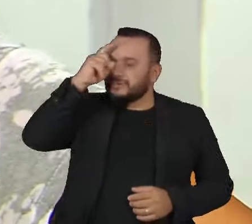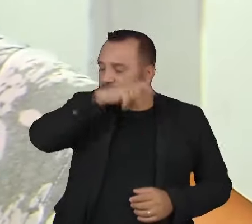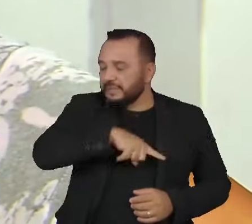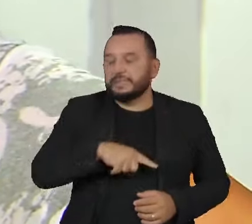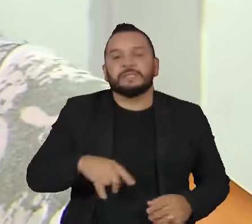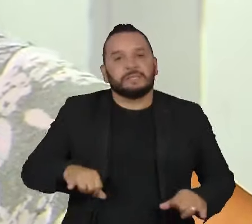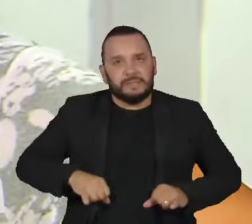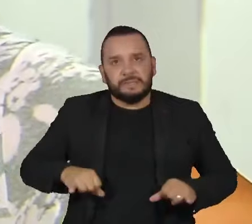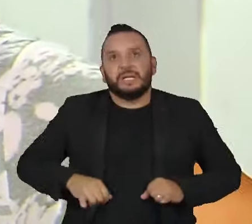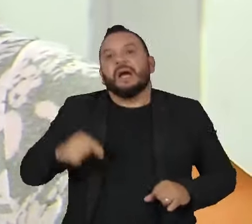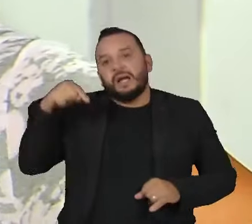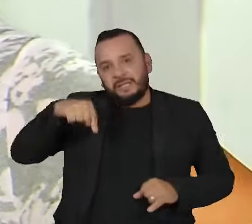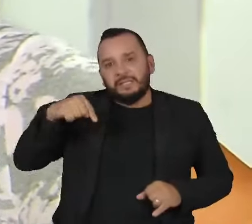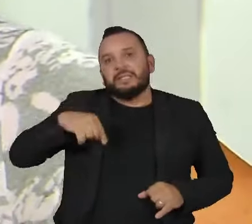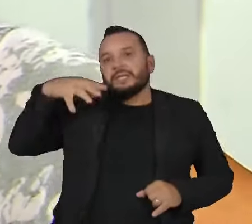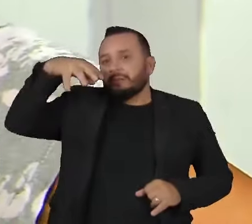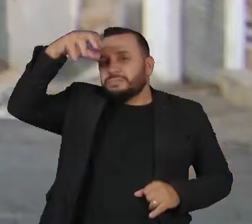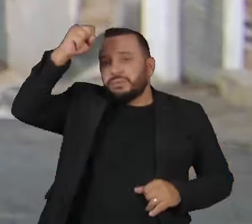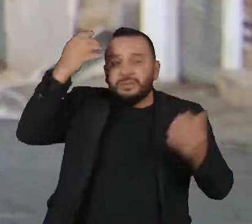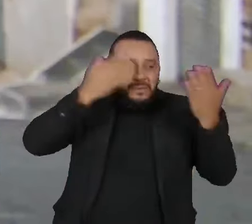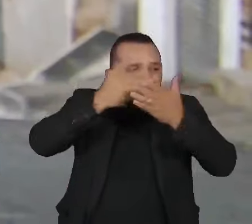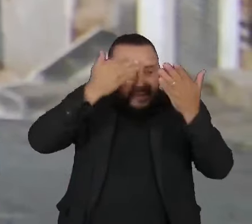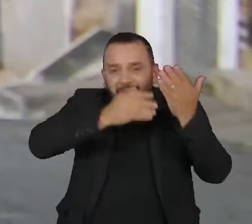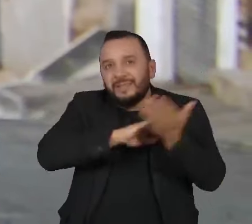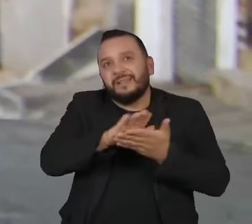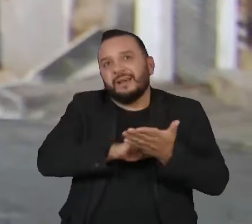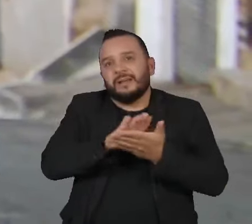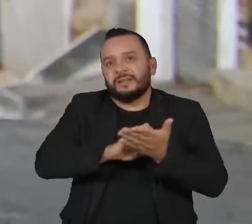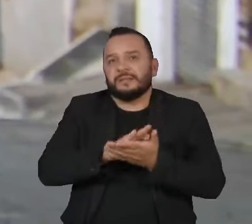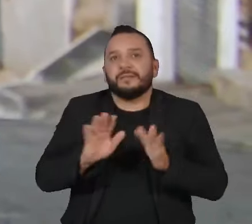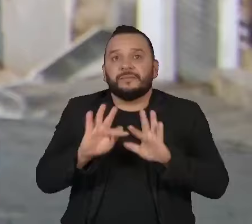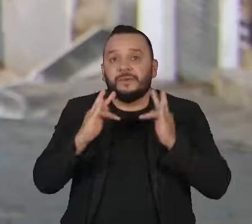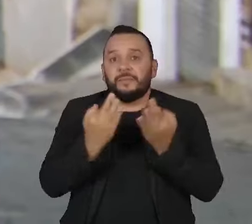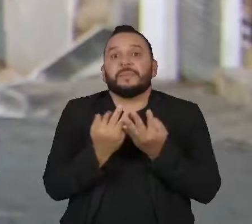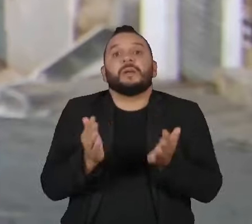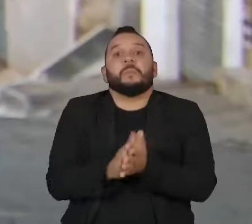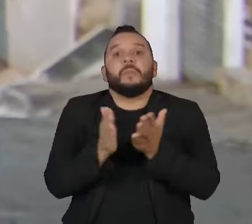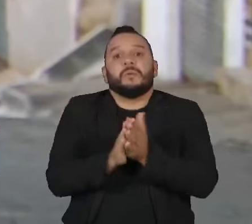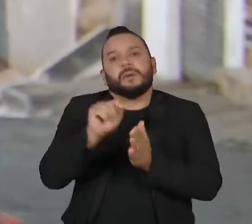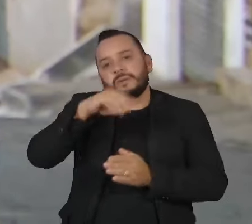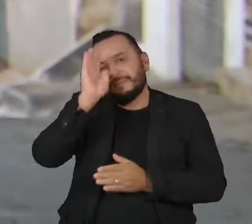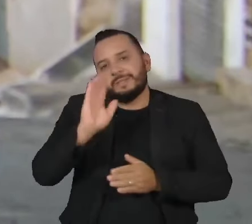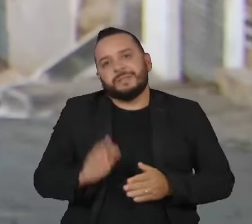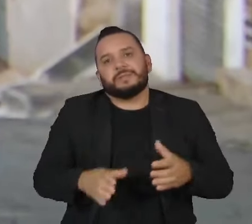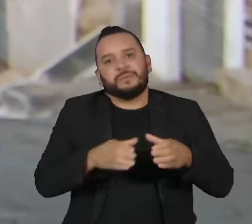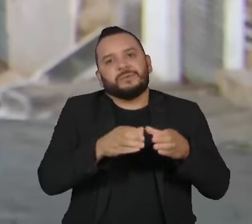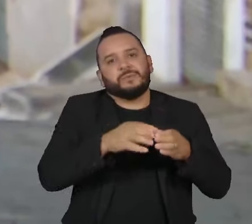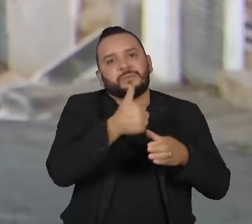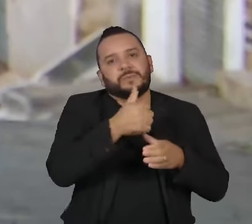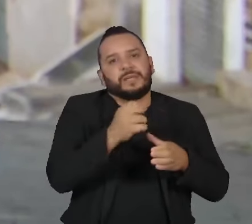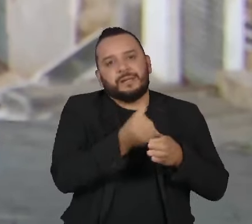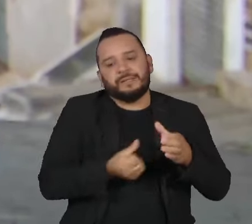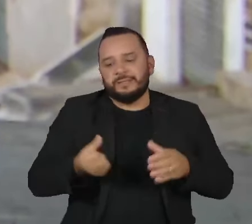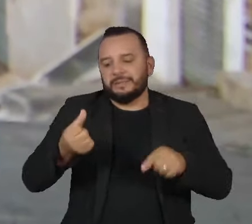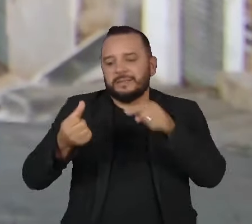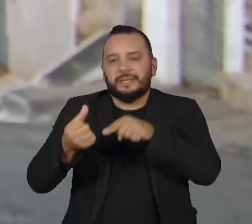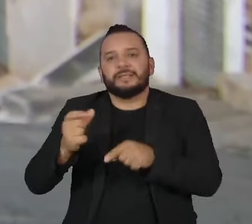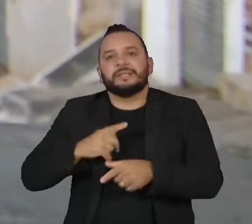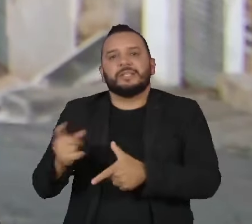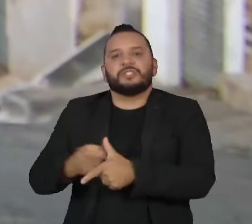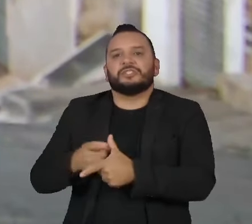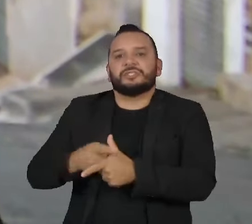Esse fundo é terrível. Não enxergar nada. Entre as famílias mais pobres do país, seis em cada dez estão com as faturas de luz